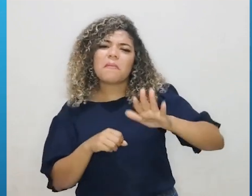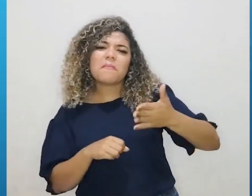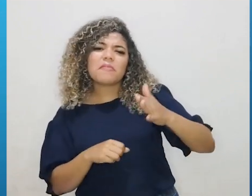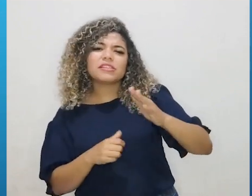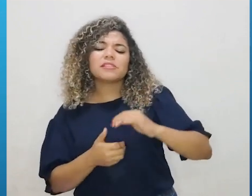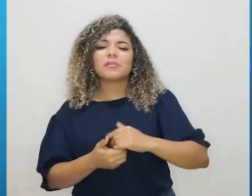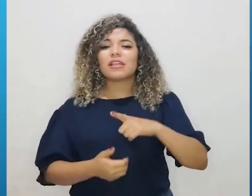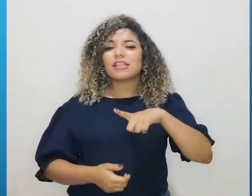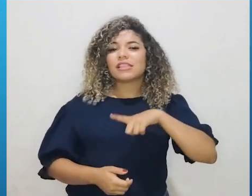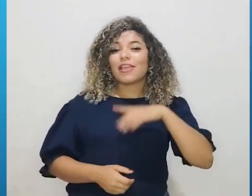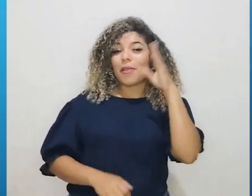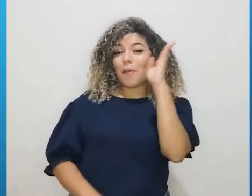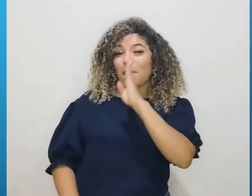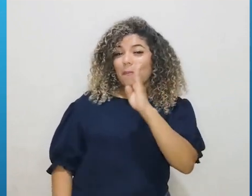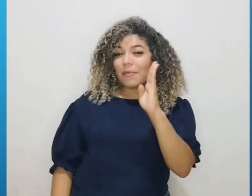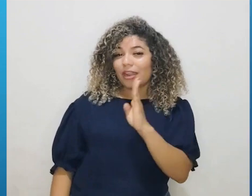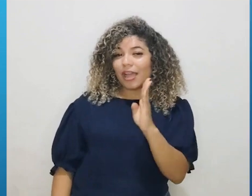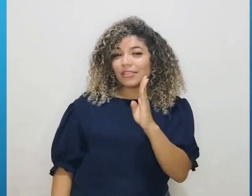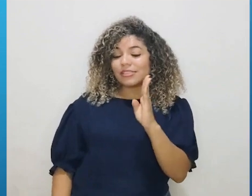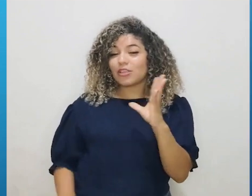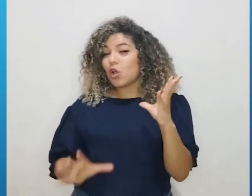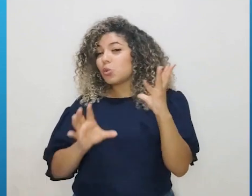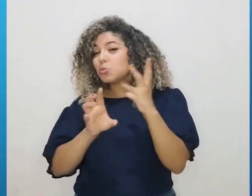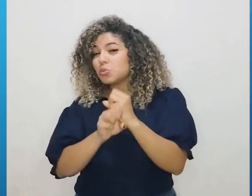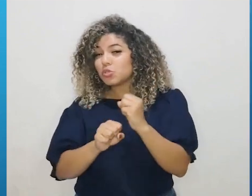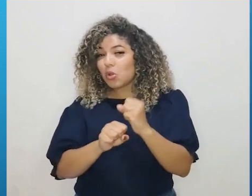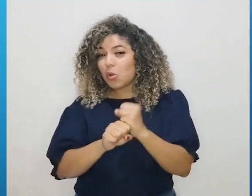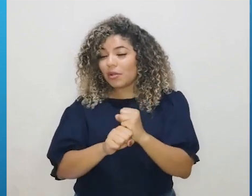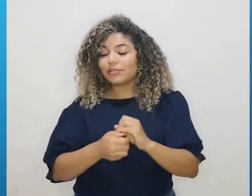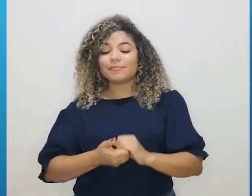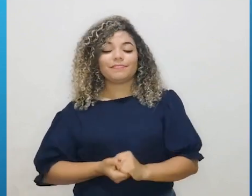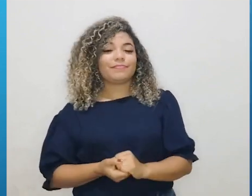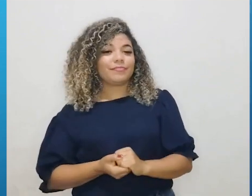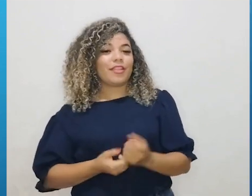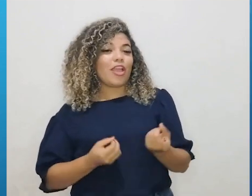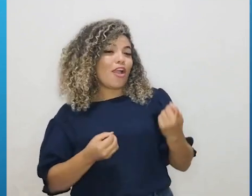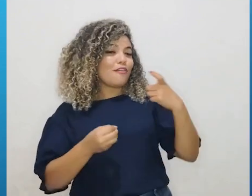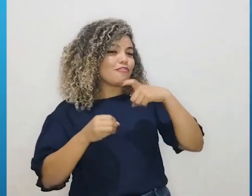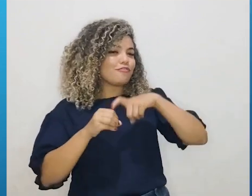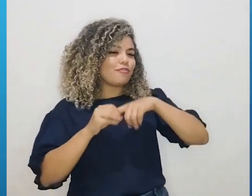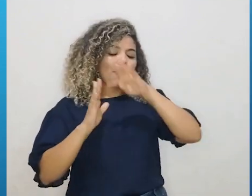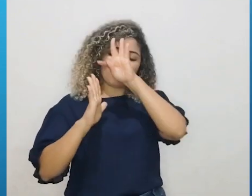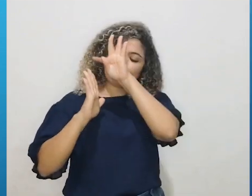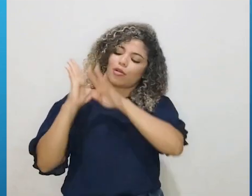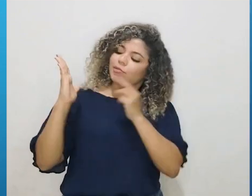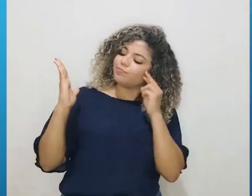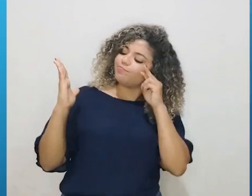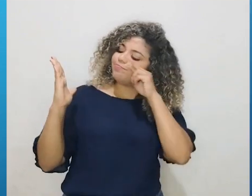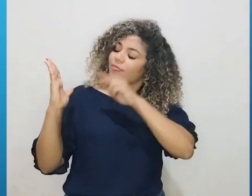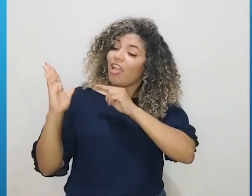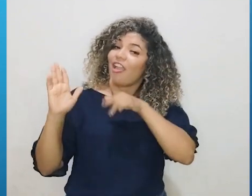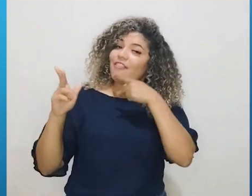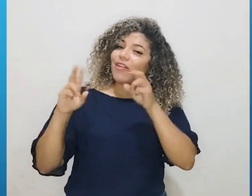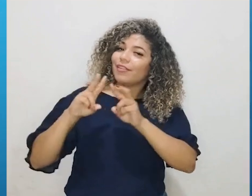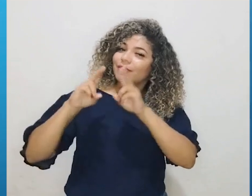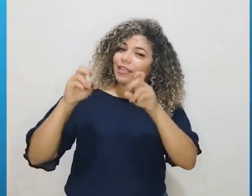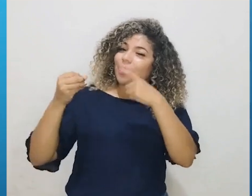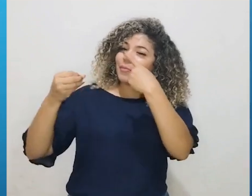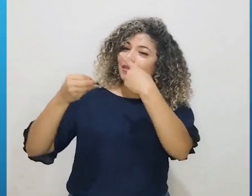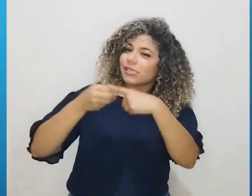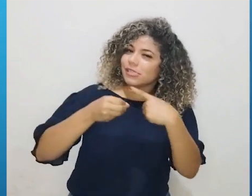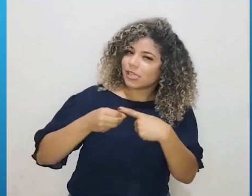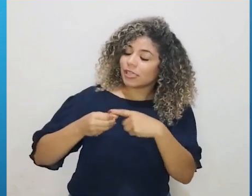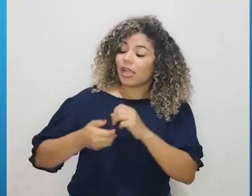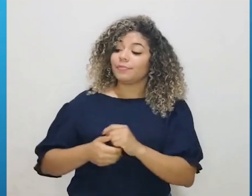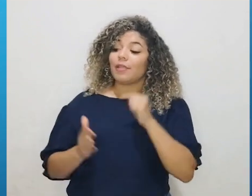tem o Brasil ao todo? Então, vamos voltar no texto que ele fala sobre essas cidades. Olha só,